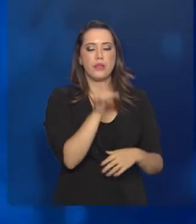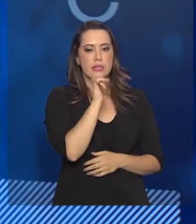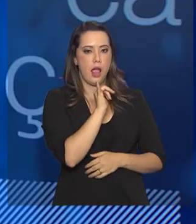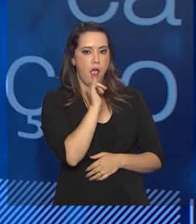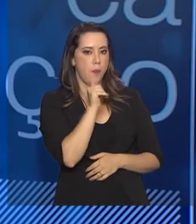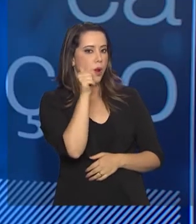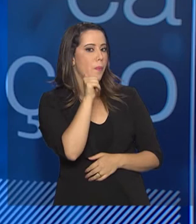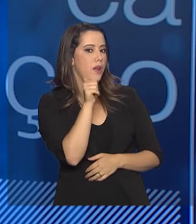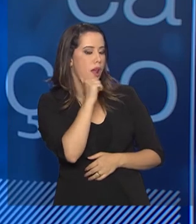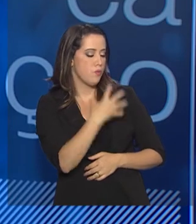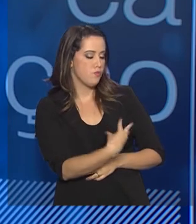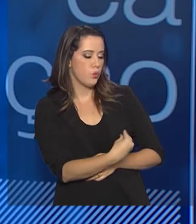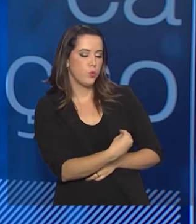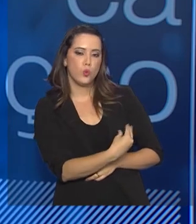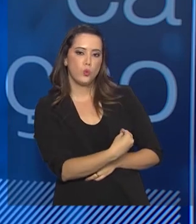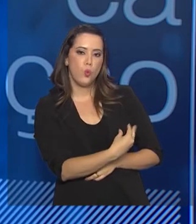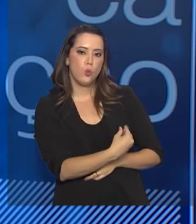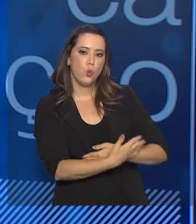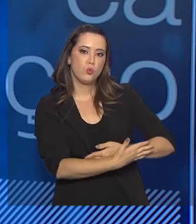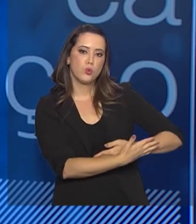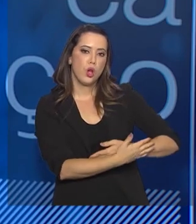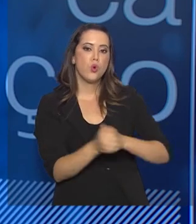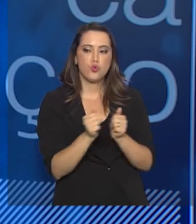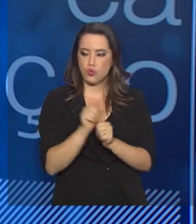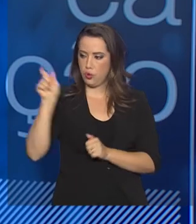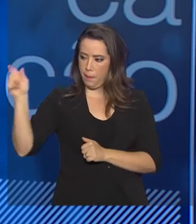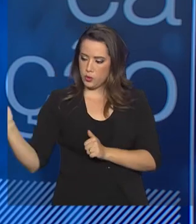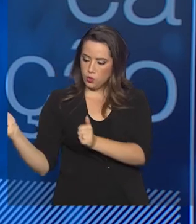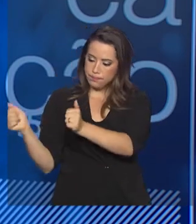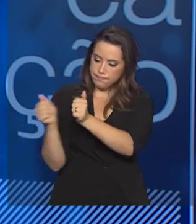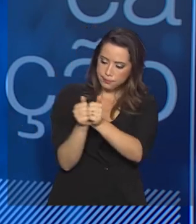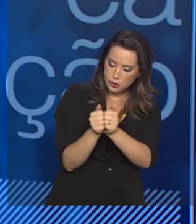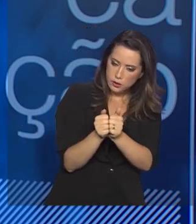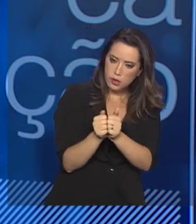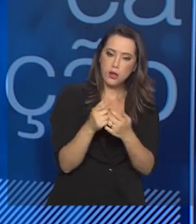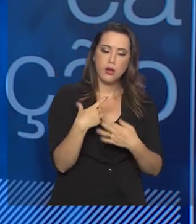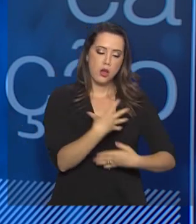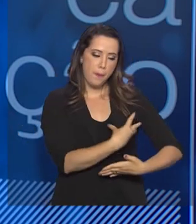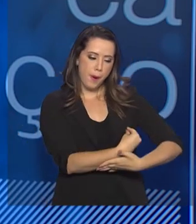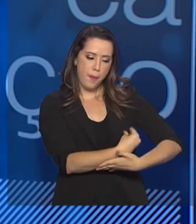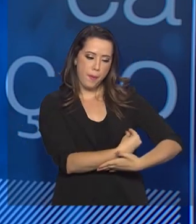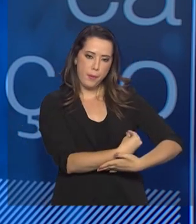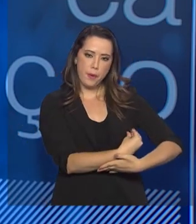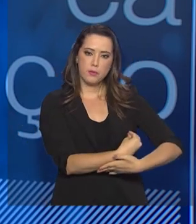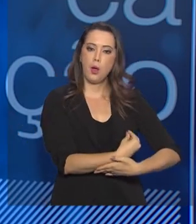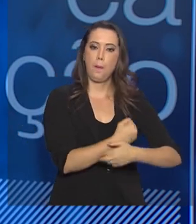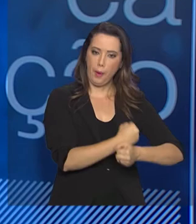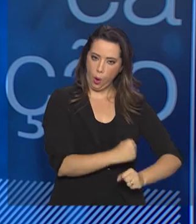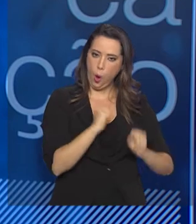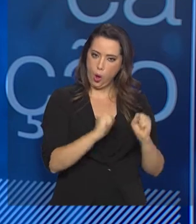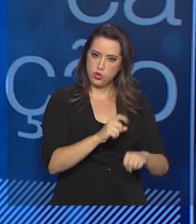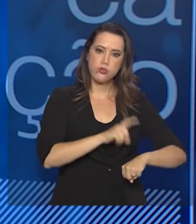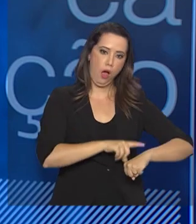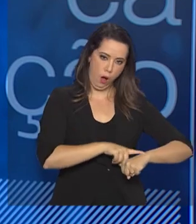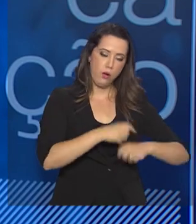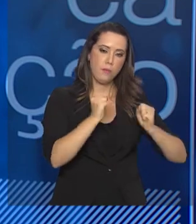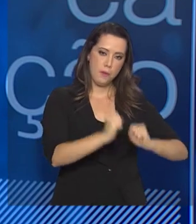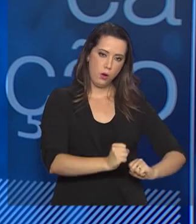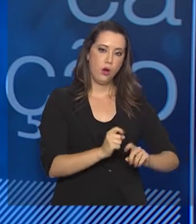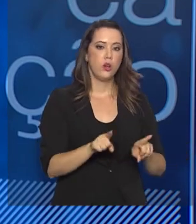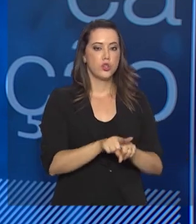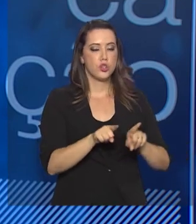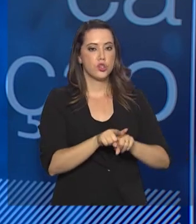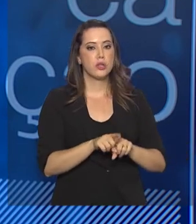um acompanhante que fica com o seu bebê e a mãe pode ir lá amamentar. Nós oferecemos recursos de cadeiras